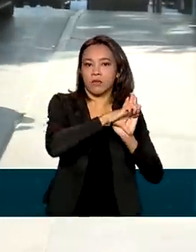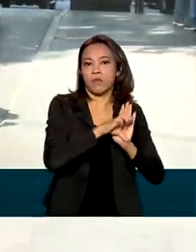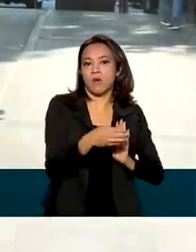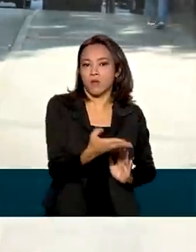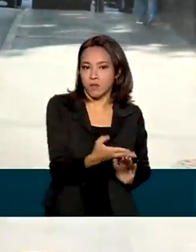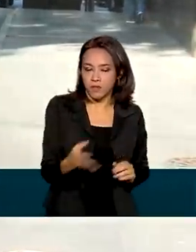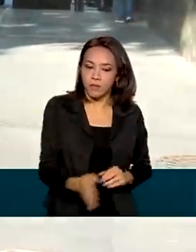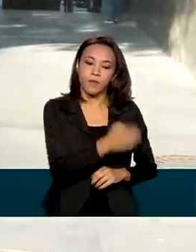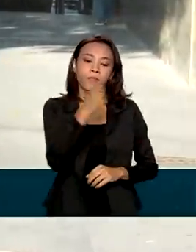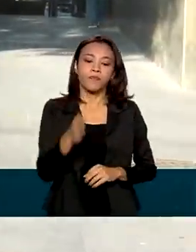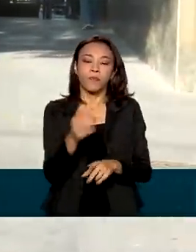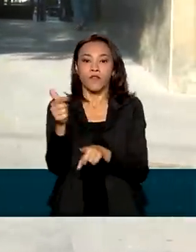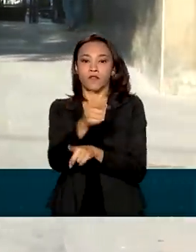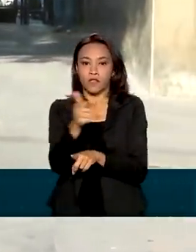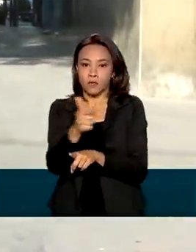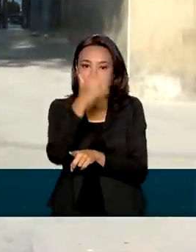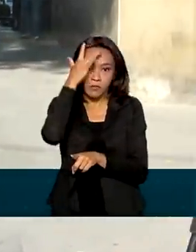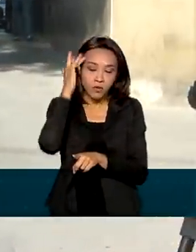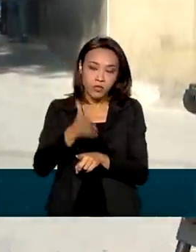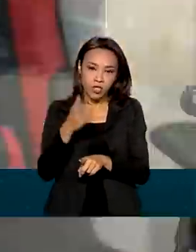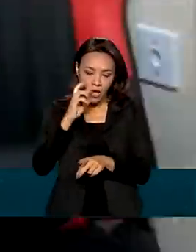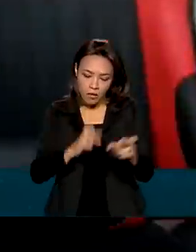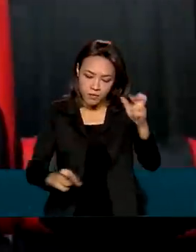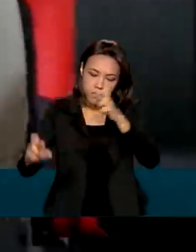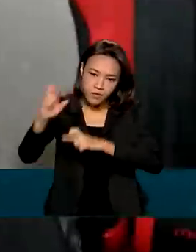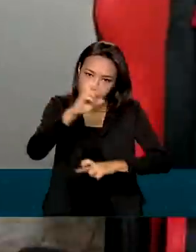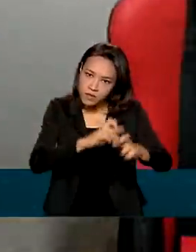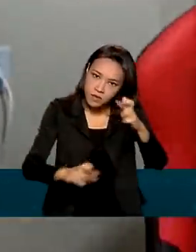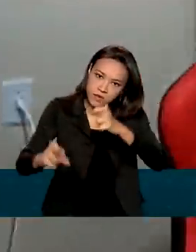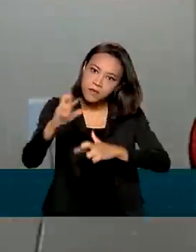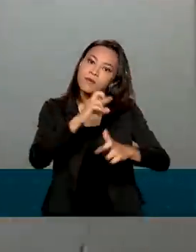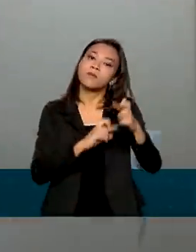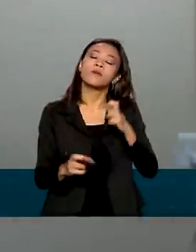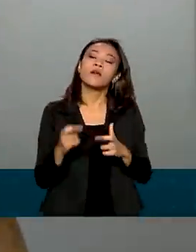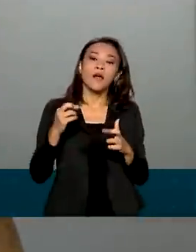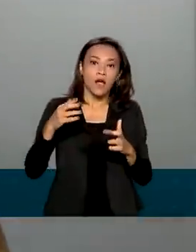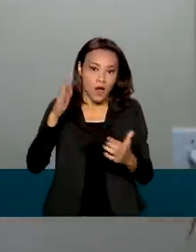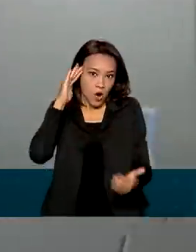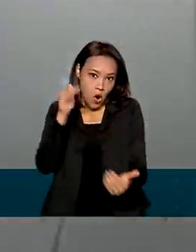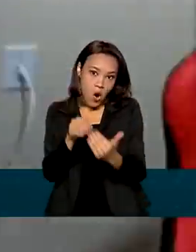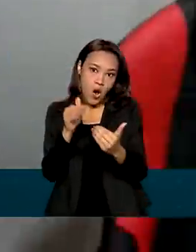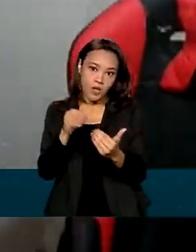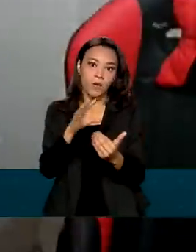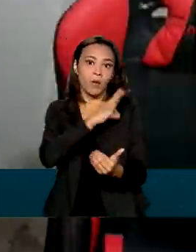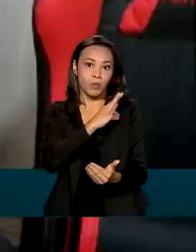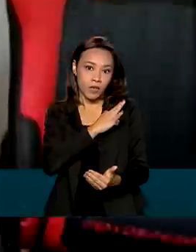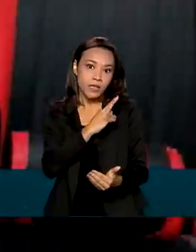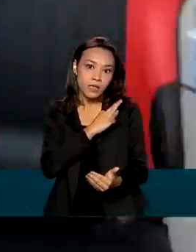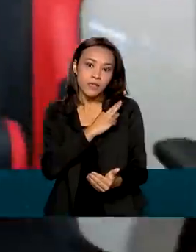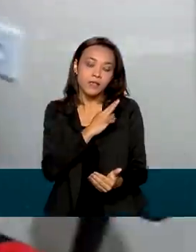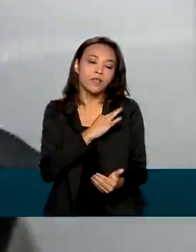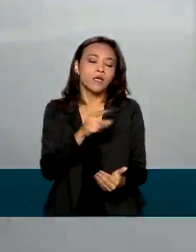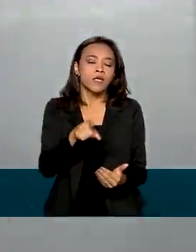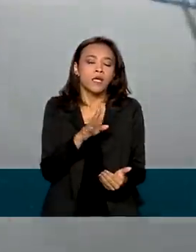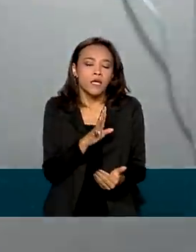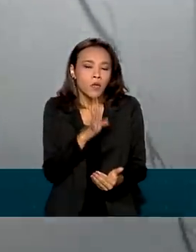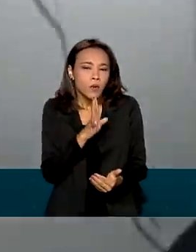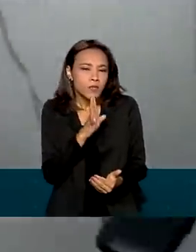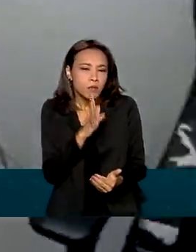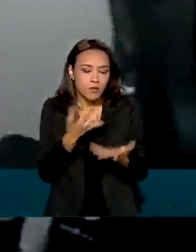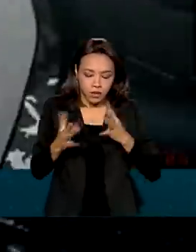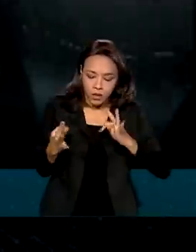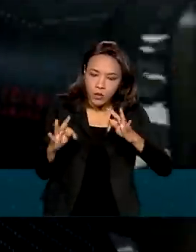pessoas são investigadas por integrar a quadrilha. De acordo com a polícia, elas são hackers com muito conhecimento de